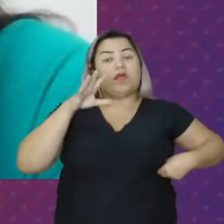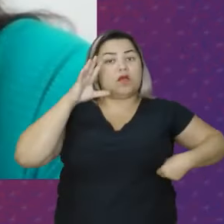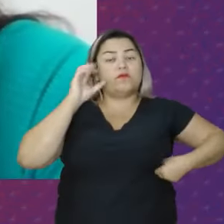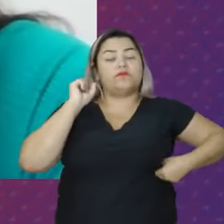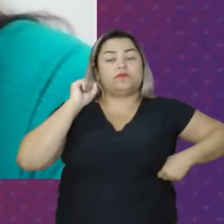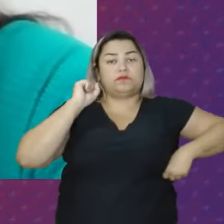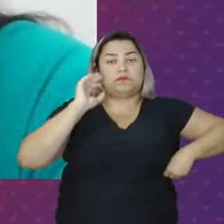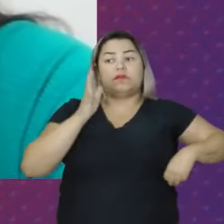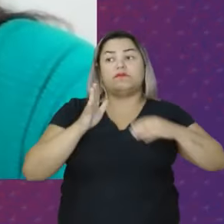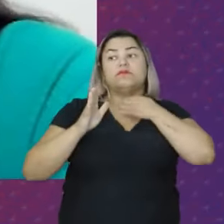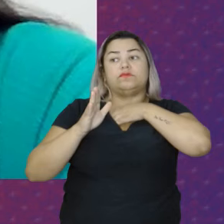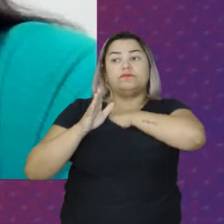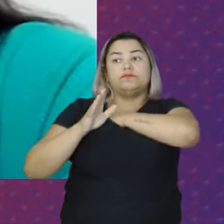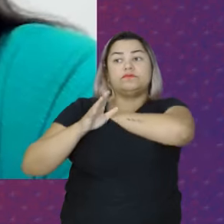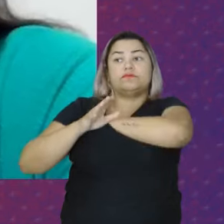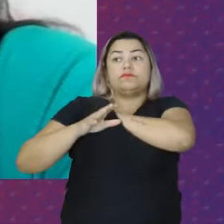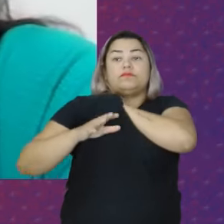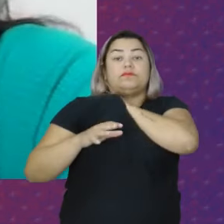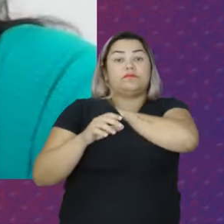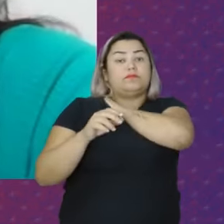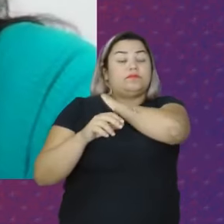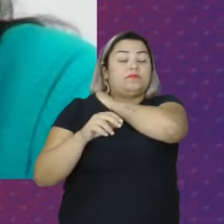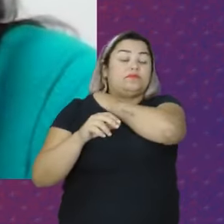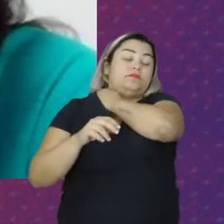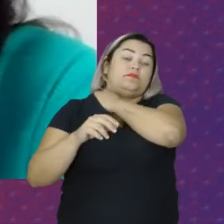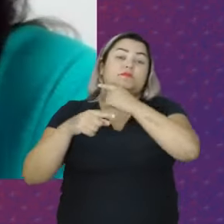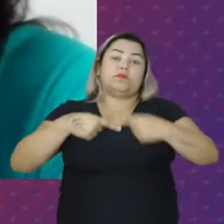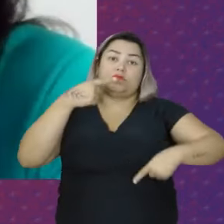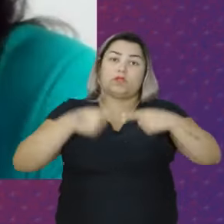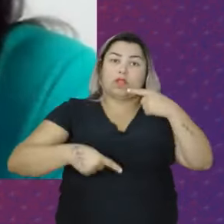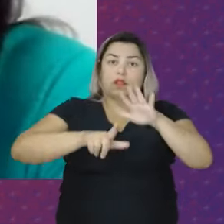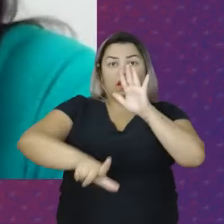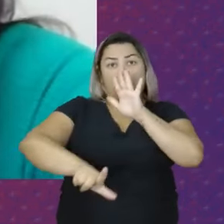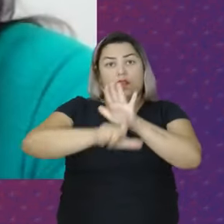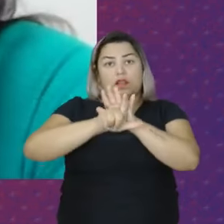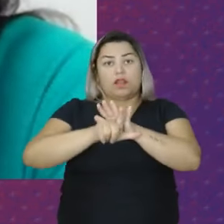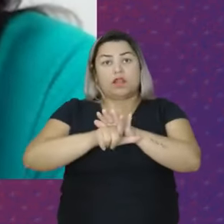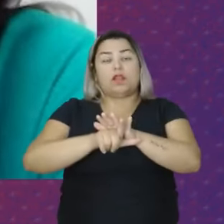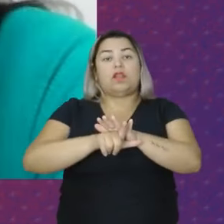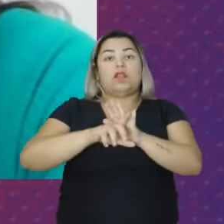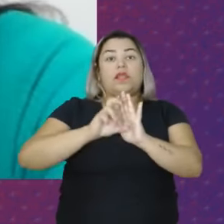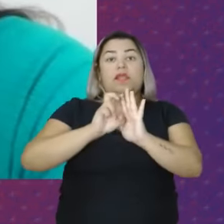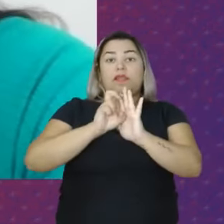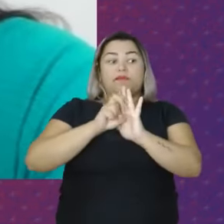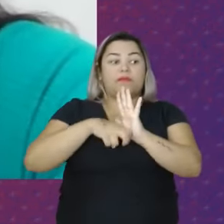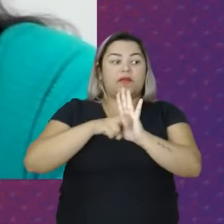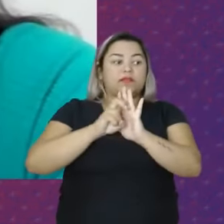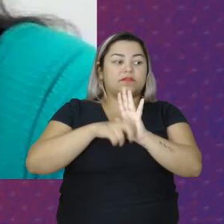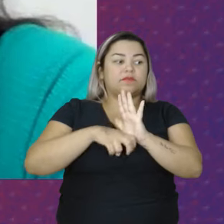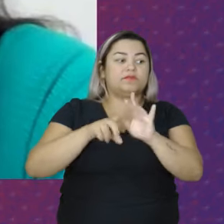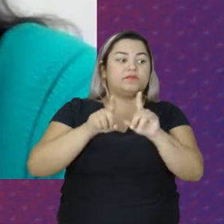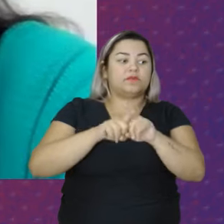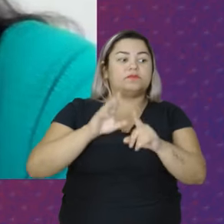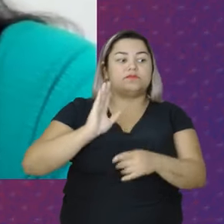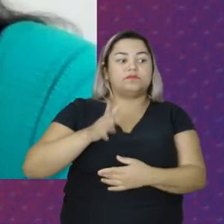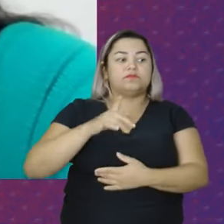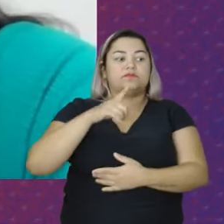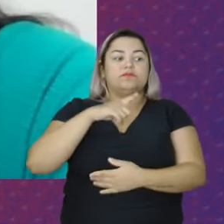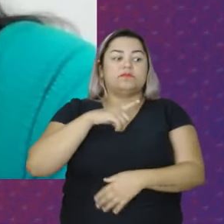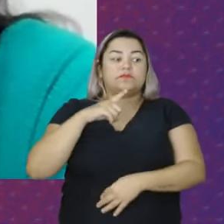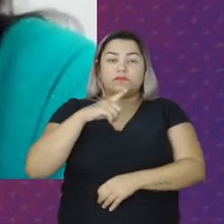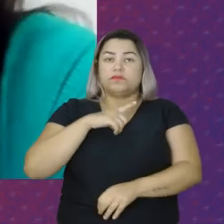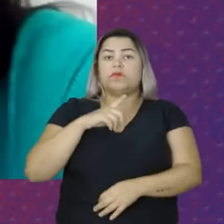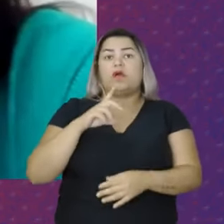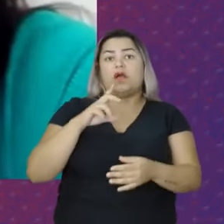Também estava Sendo feita A época A discussão Sobre a lei Maria da Penha O Brasil já tinha sido Condenado no caso Da Maria da Penha